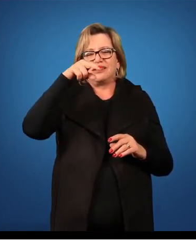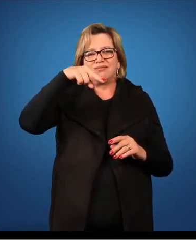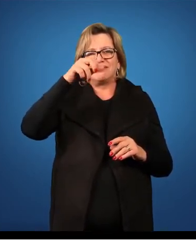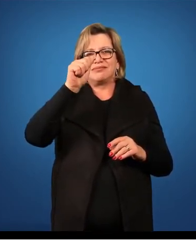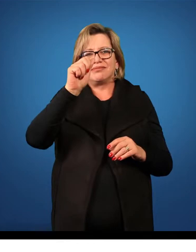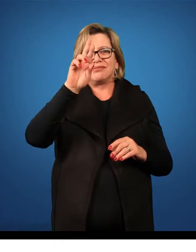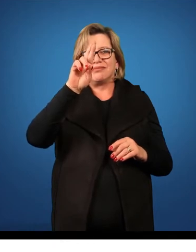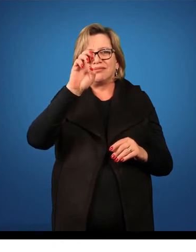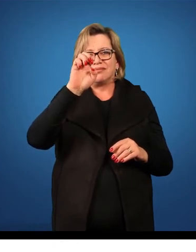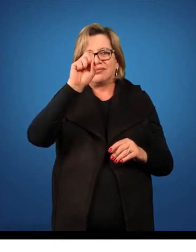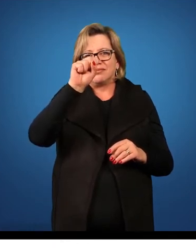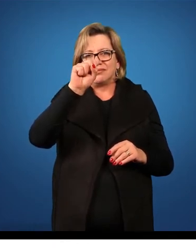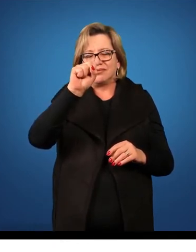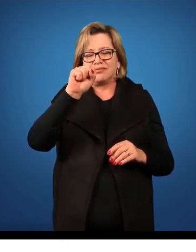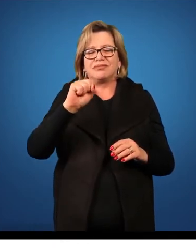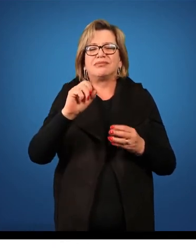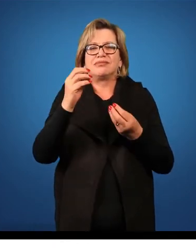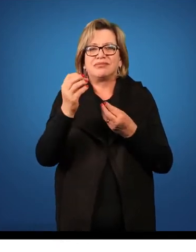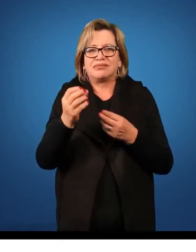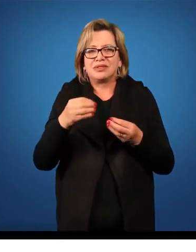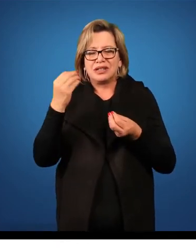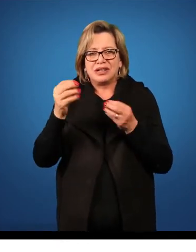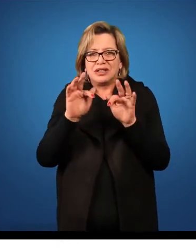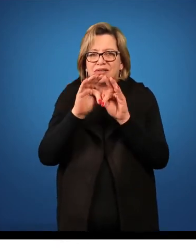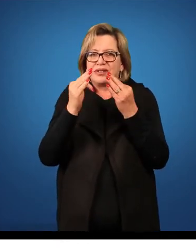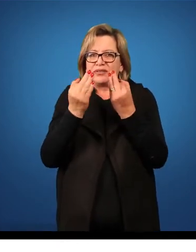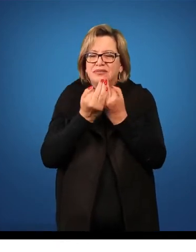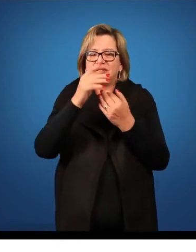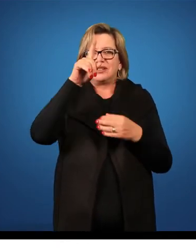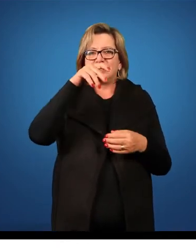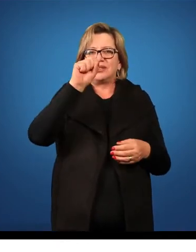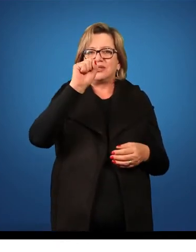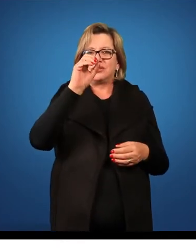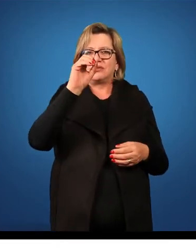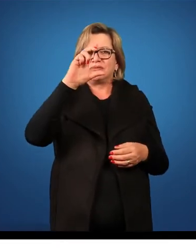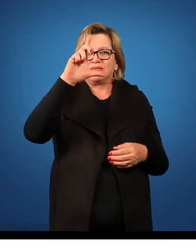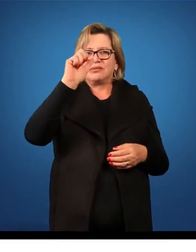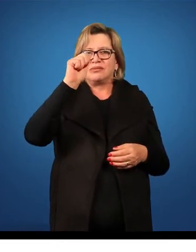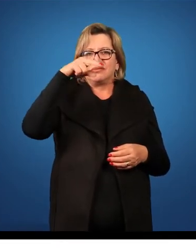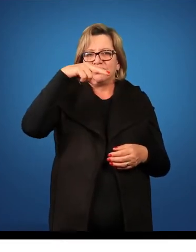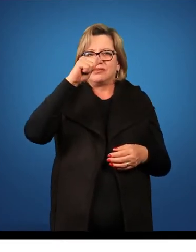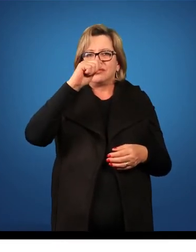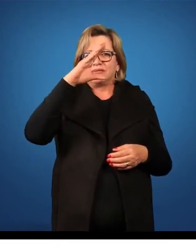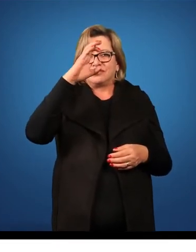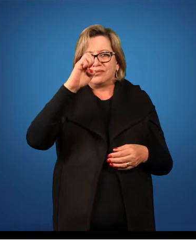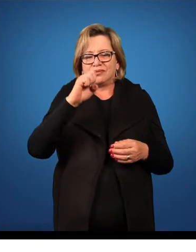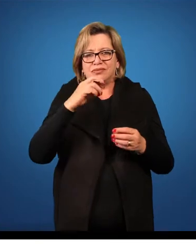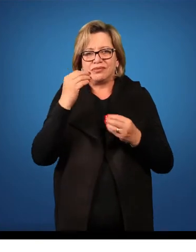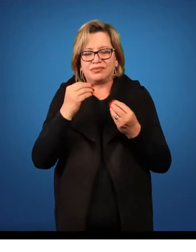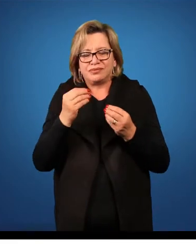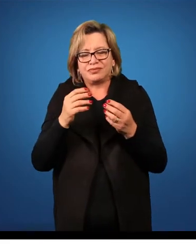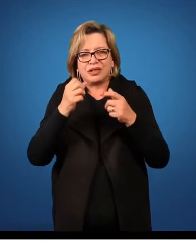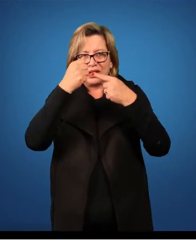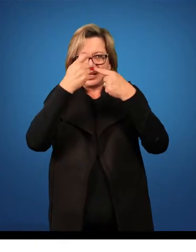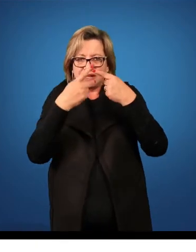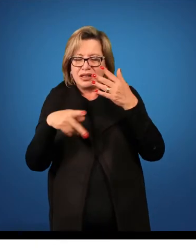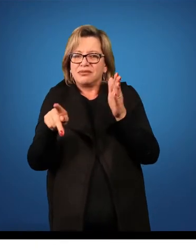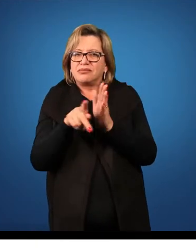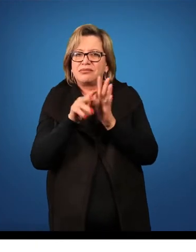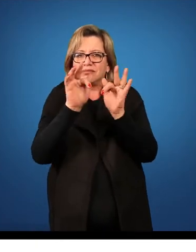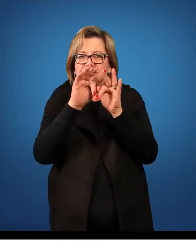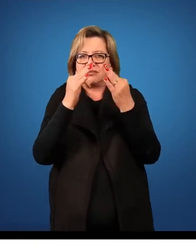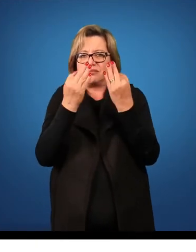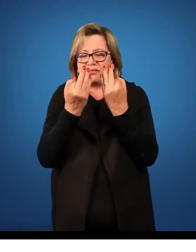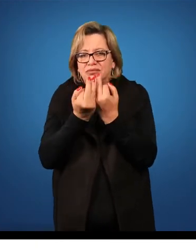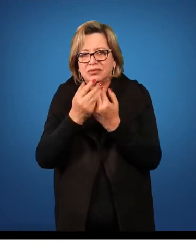a família é Solanace. Característica da família, ela é Gamocépalo, apesar que